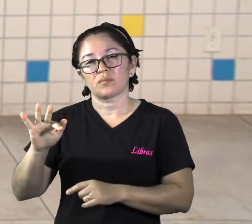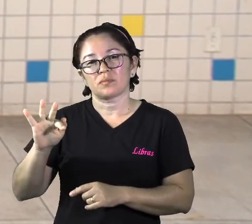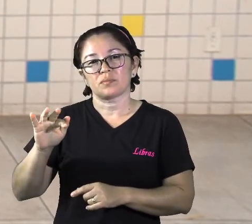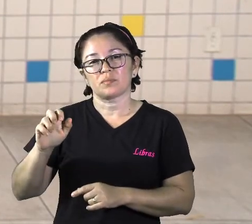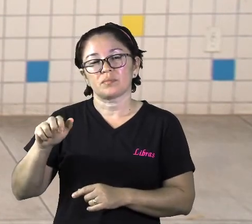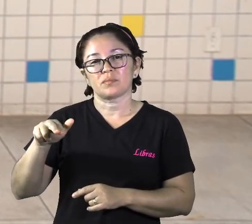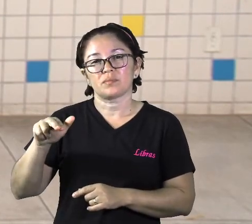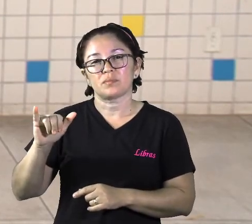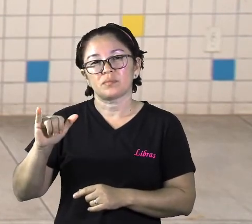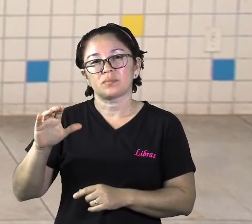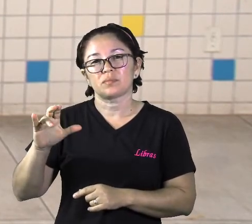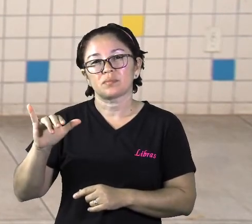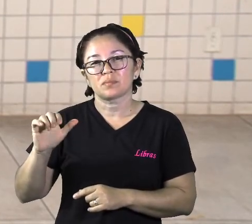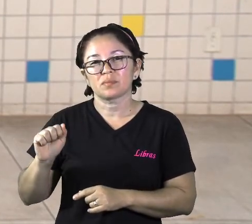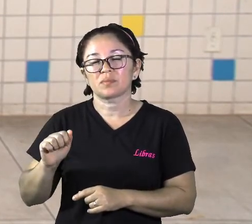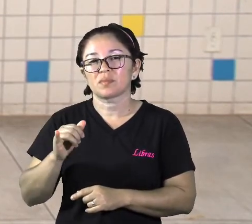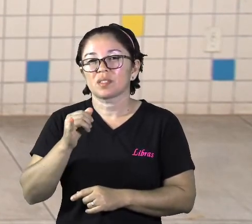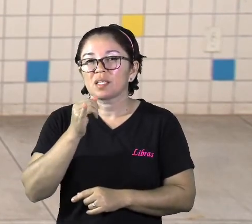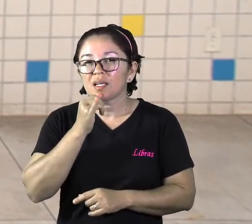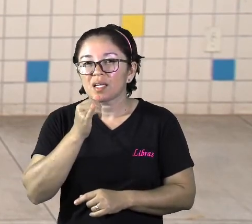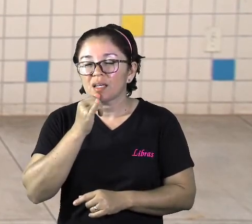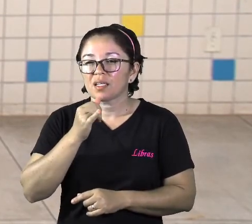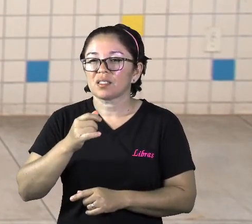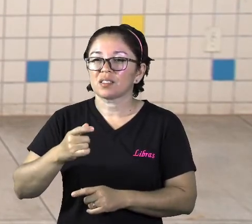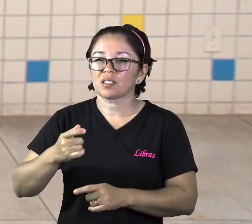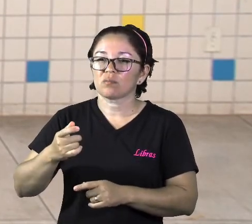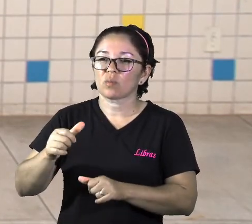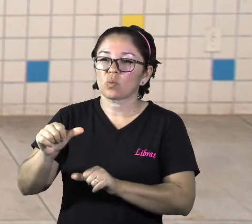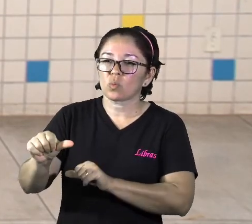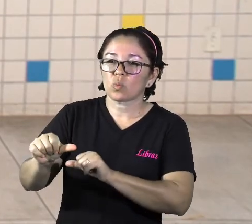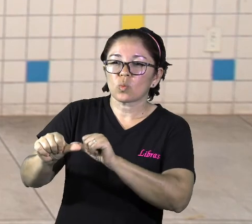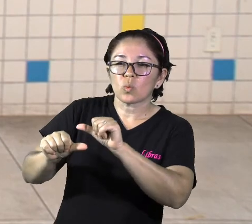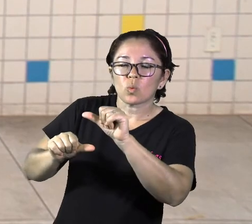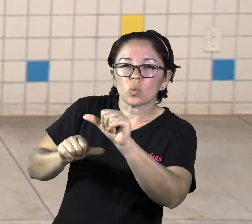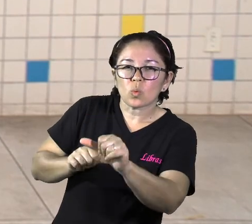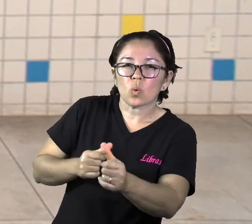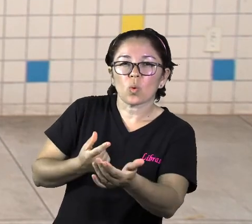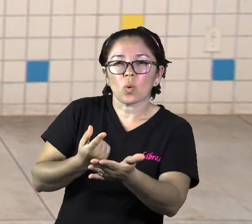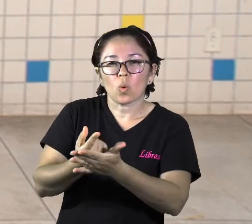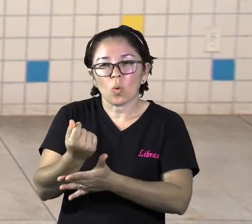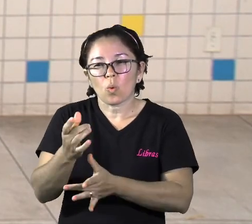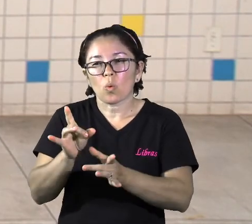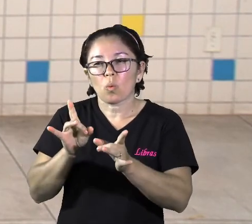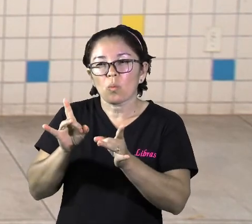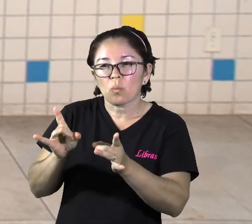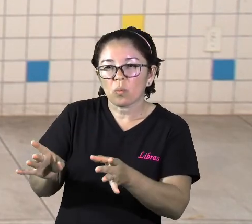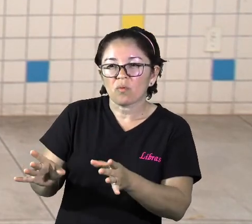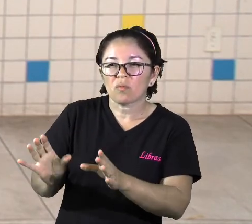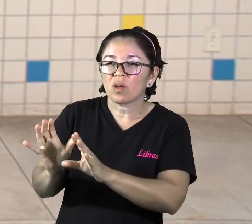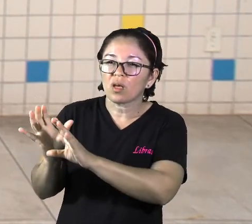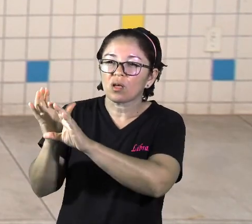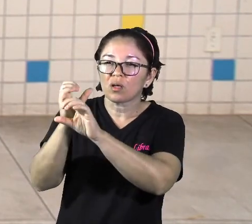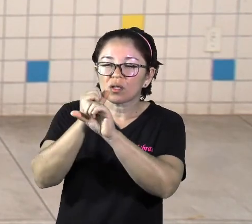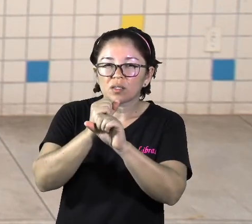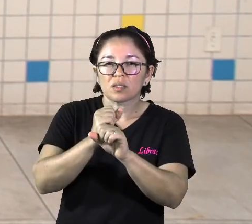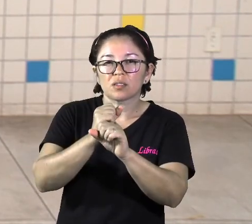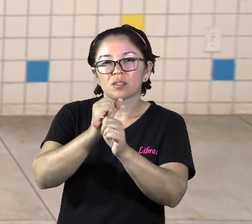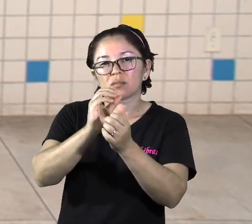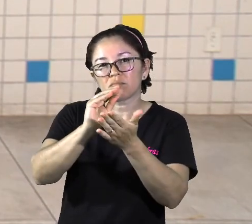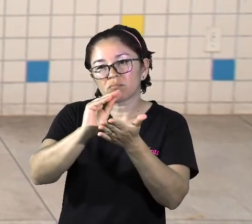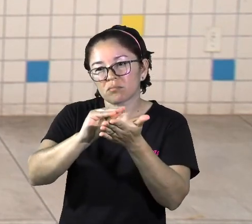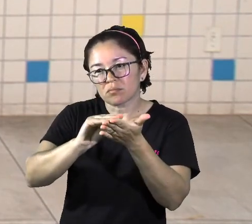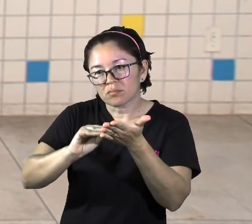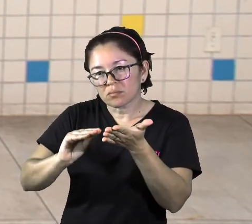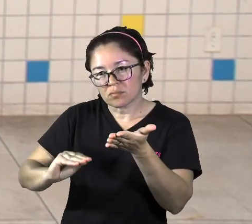comerciais, as propriedades, as leis, realizar contas e escrever os grandes feitos dessas civilizações